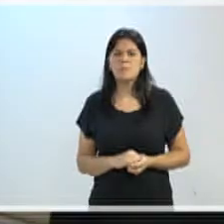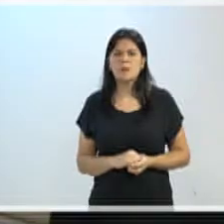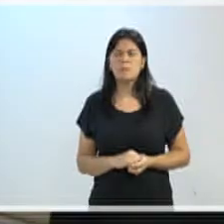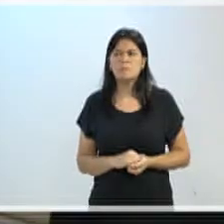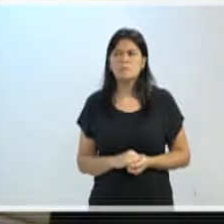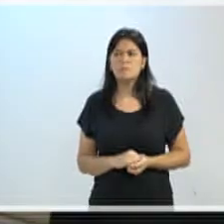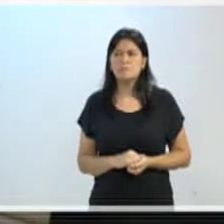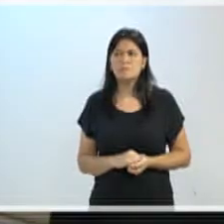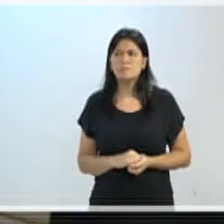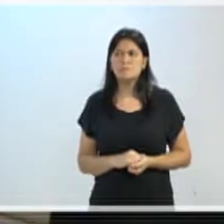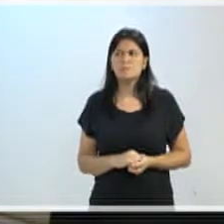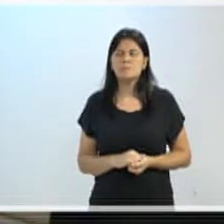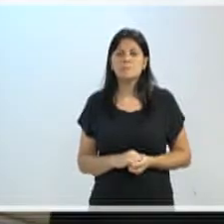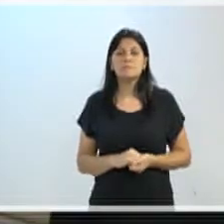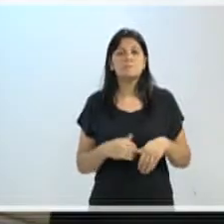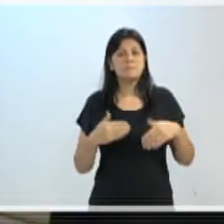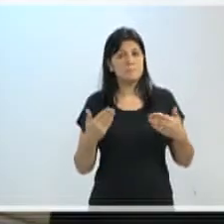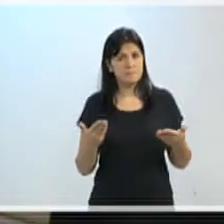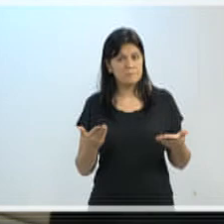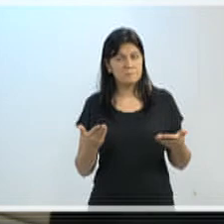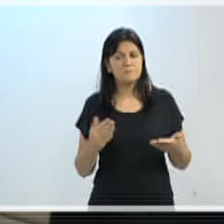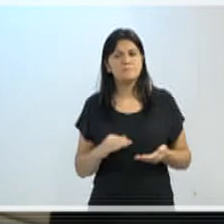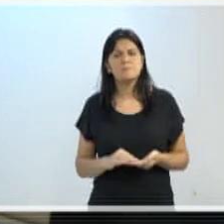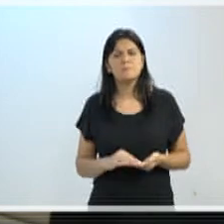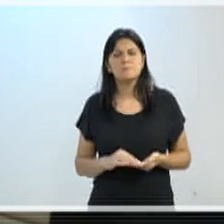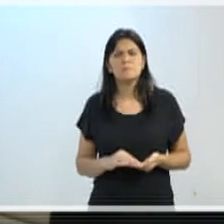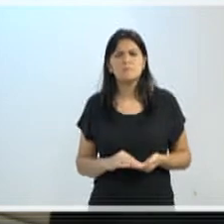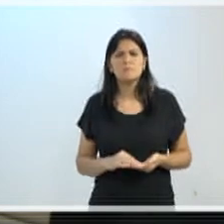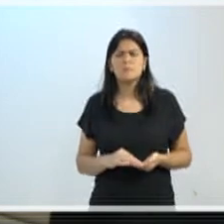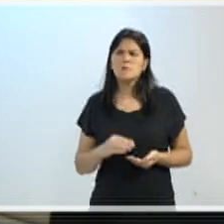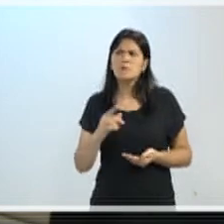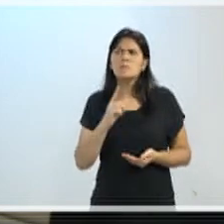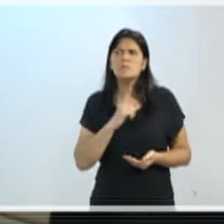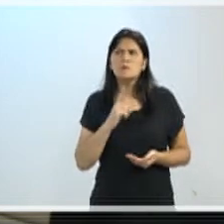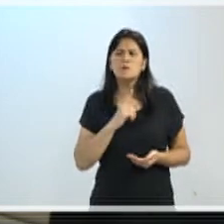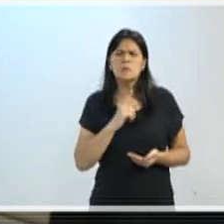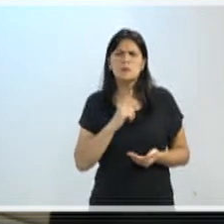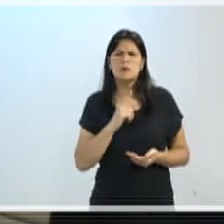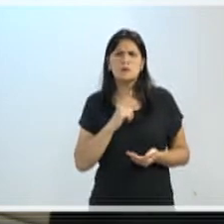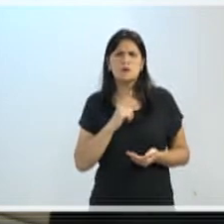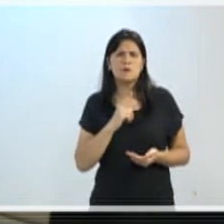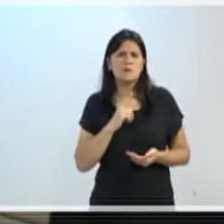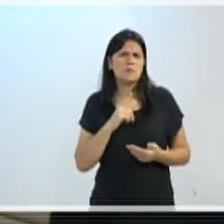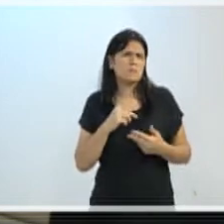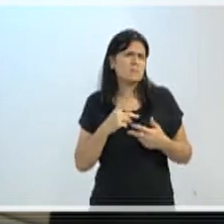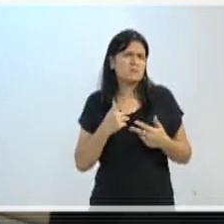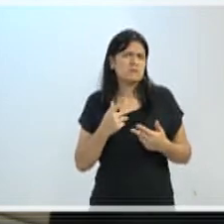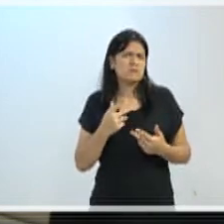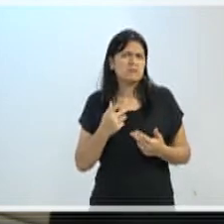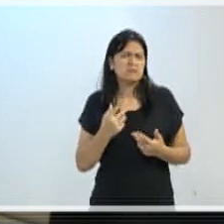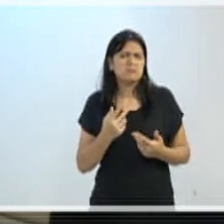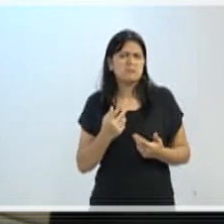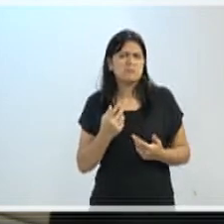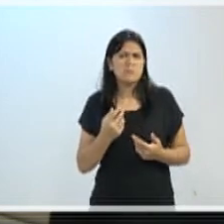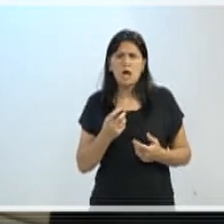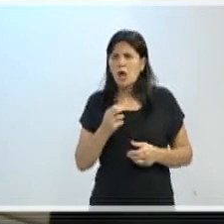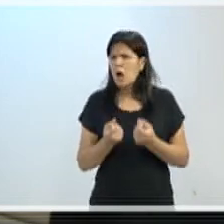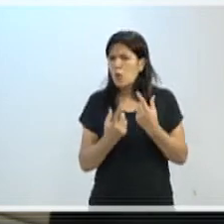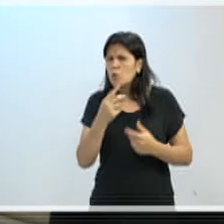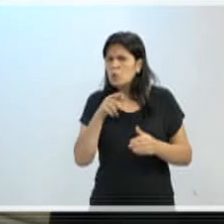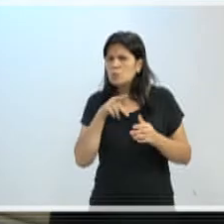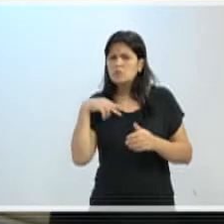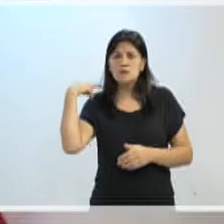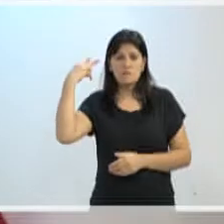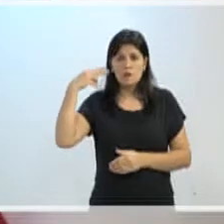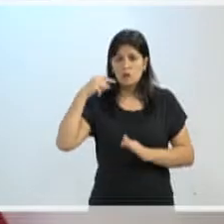Senhor Henrique, o senhor teria alguma objeção se alguns vereadores pudessem fazer algumas perguntas